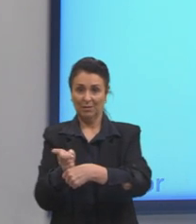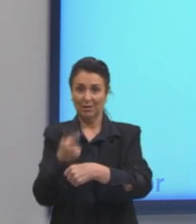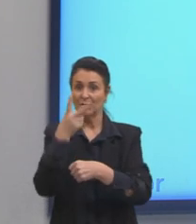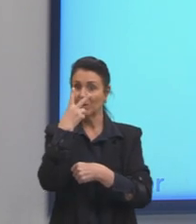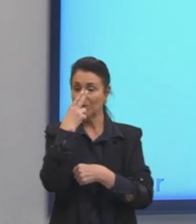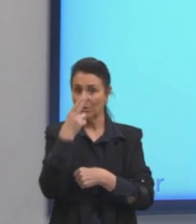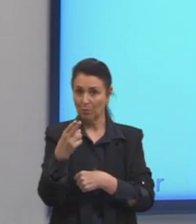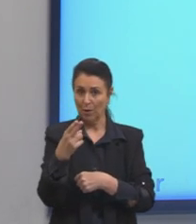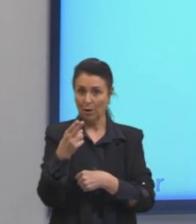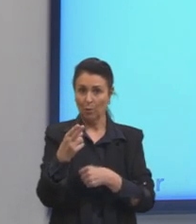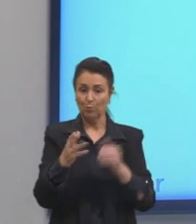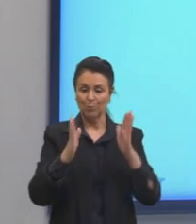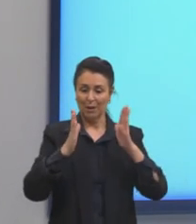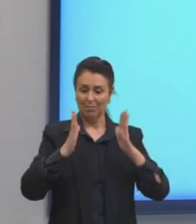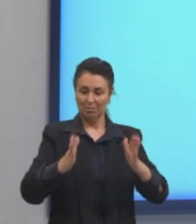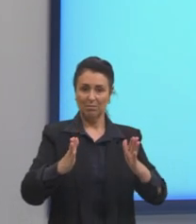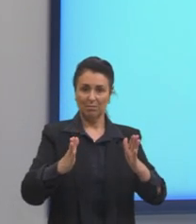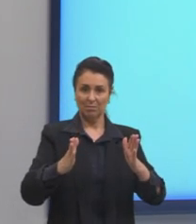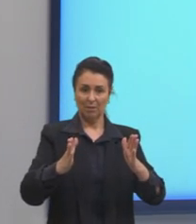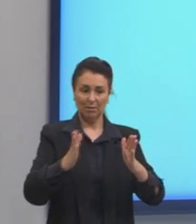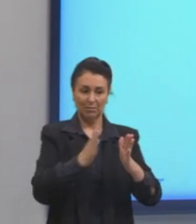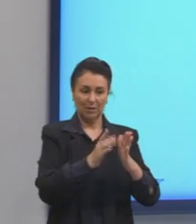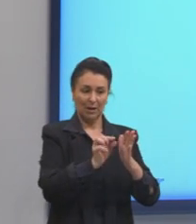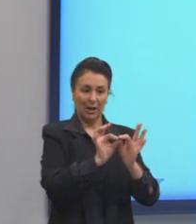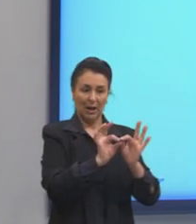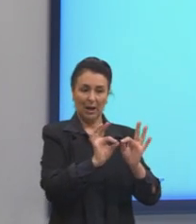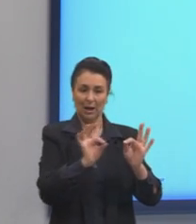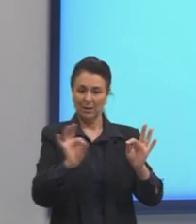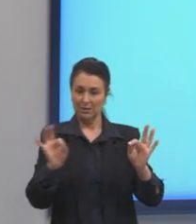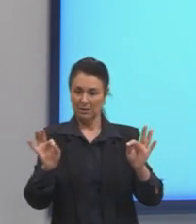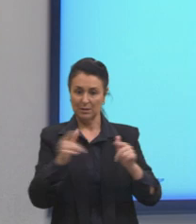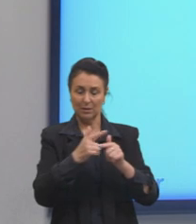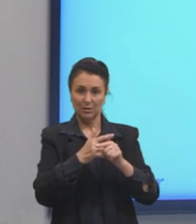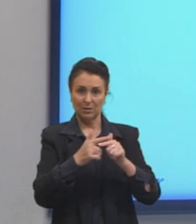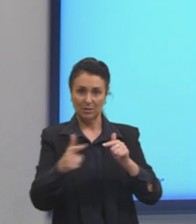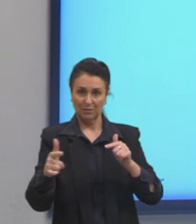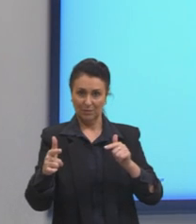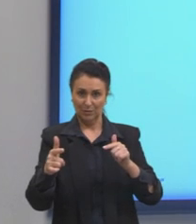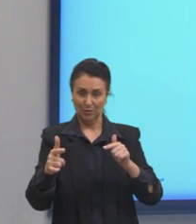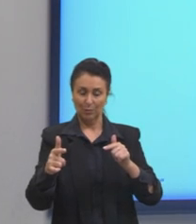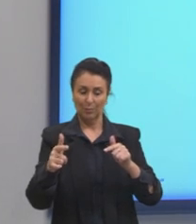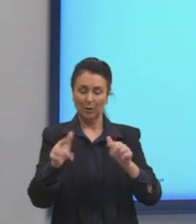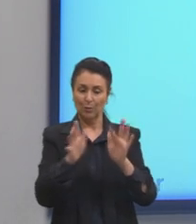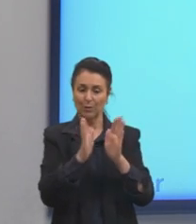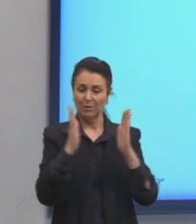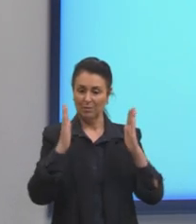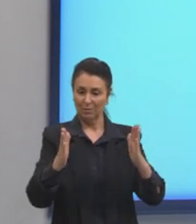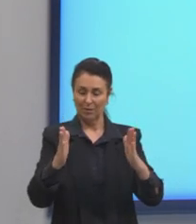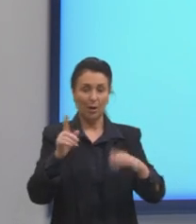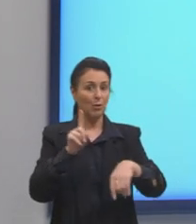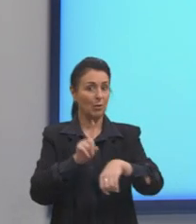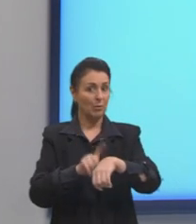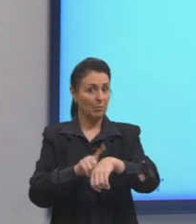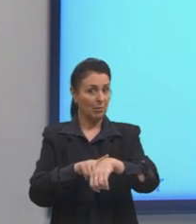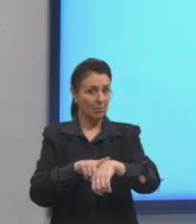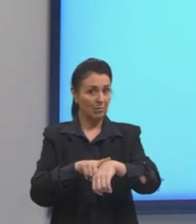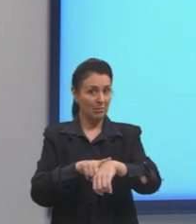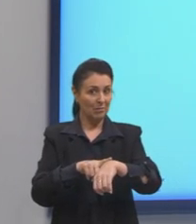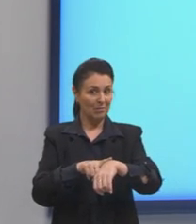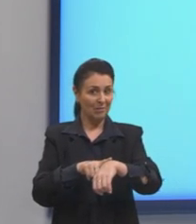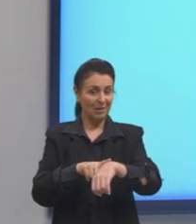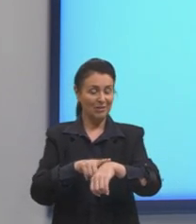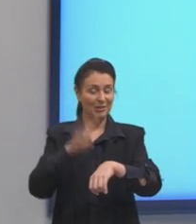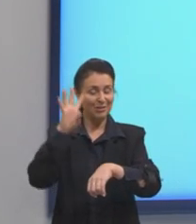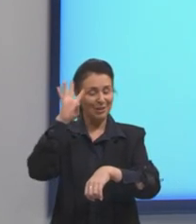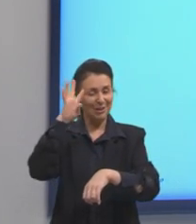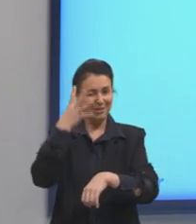intervalo da distância dividido pelo intervalo do tempo, tranquilo, a gente vai conseguir resolver uma